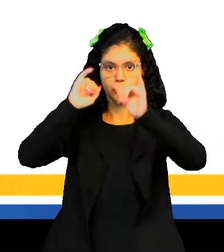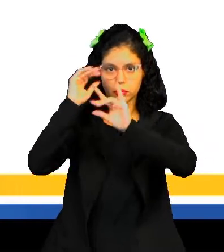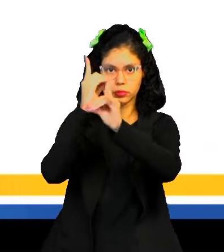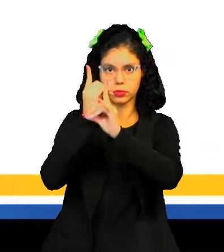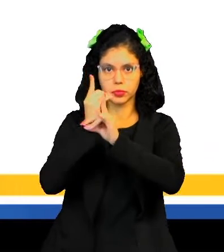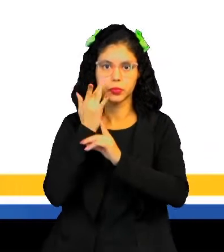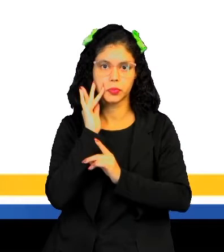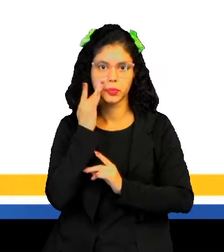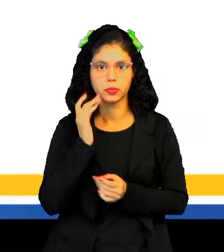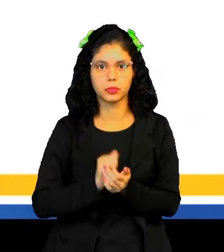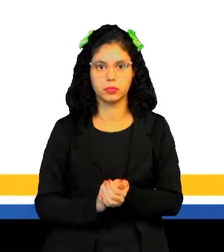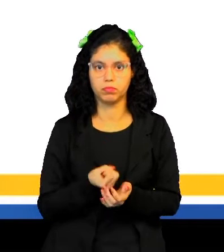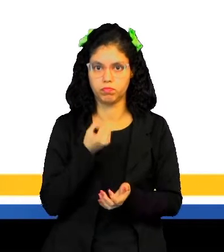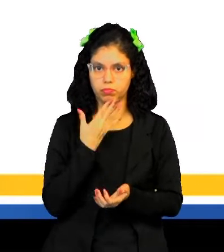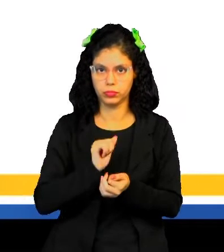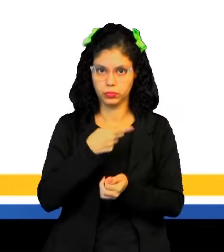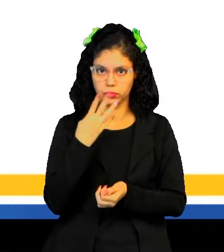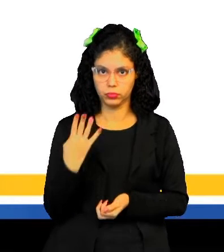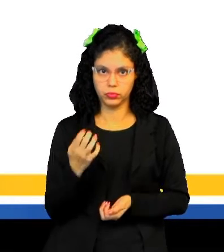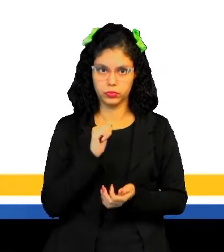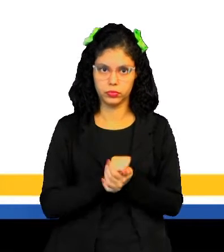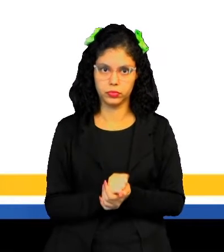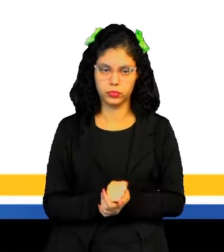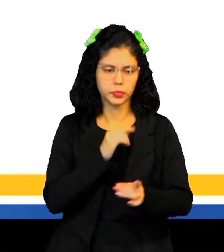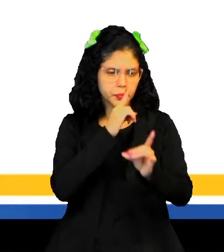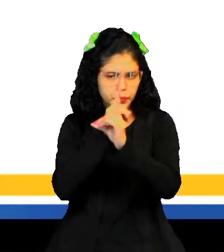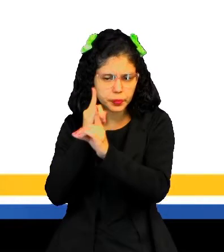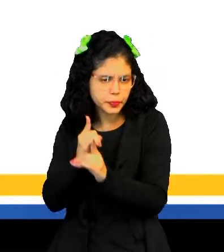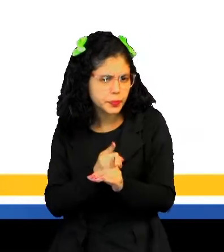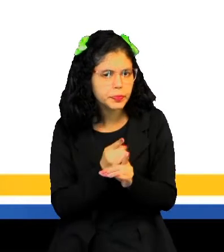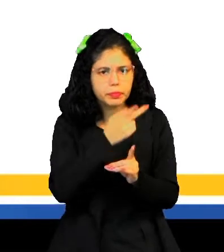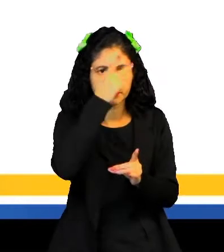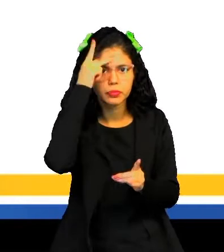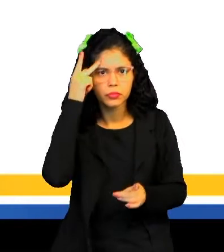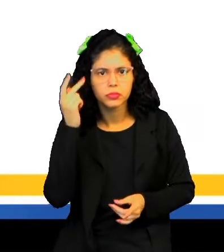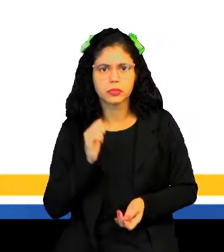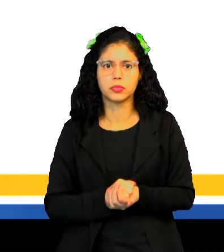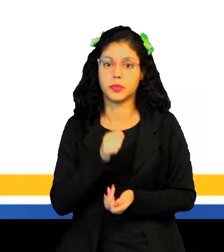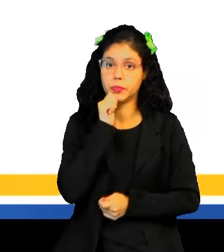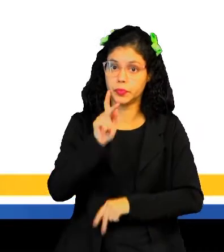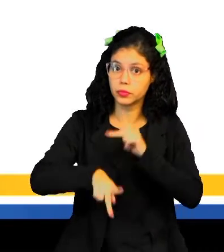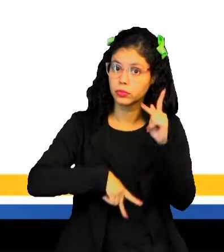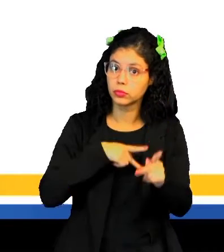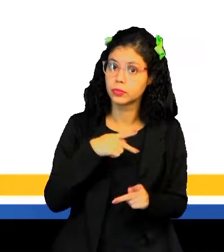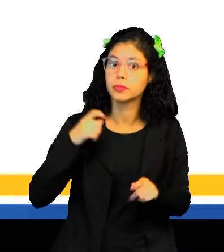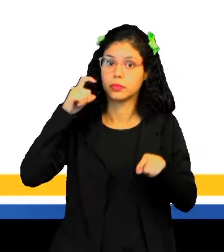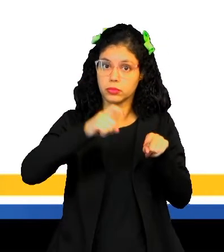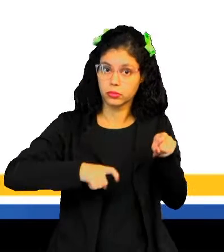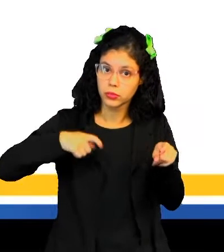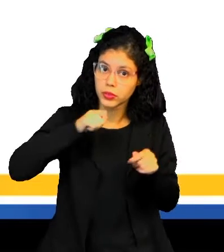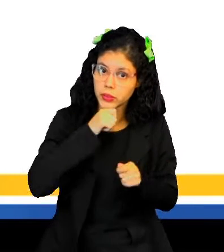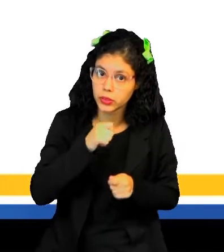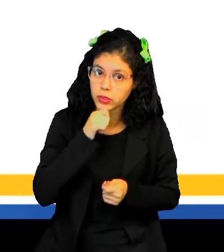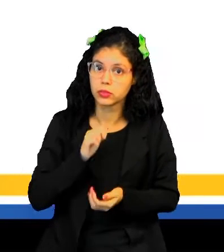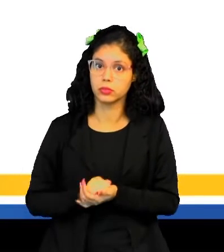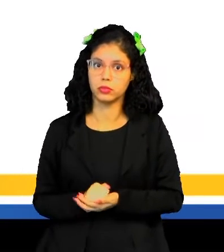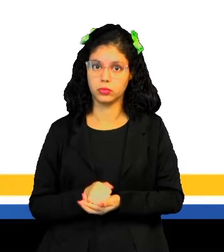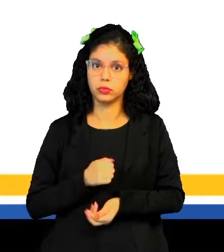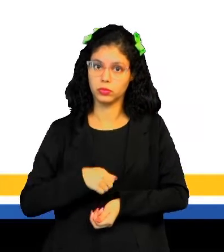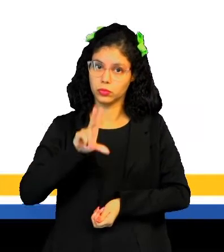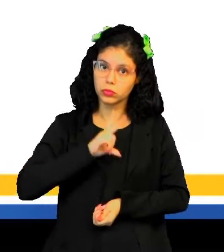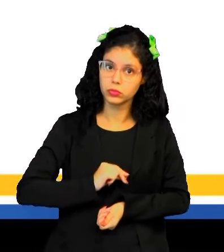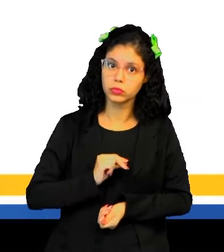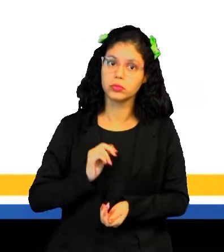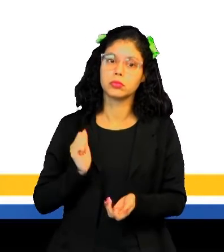descoberta de ouro em boa quantidade atraíram um grande número de pessoas. Além de população de colônia, Muitos portugueses